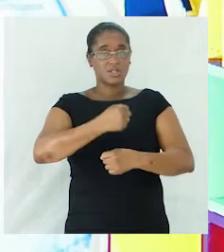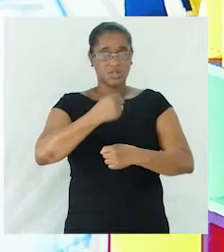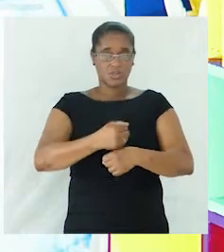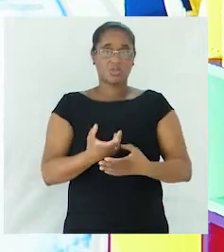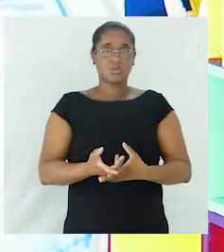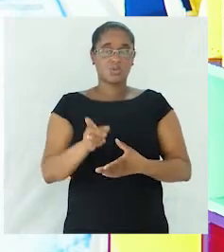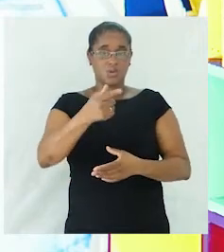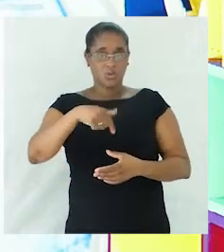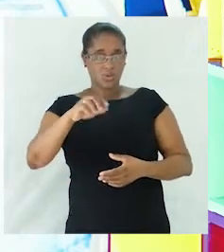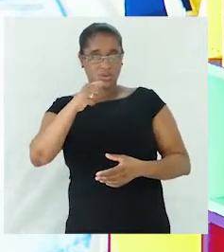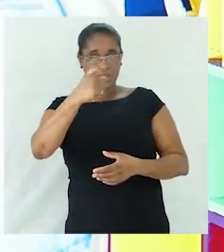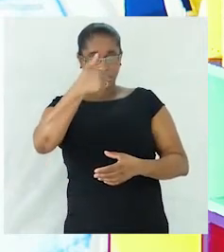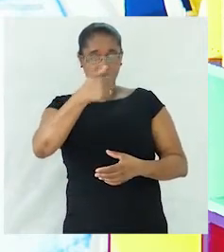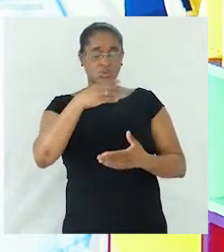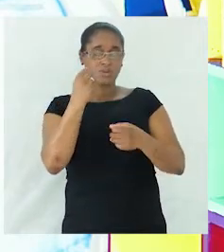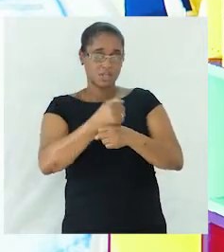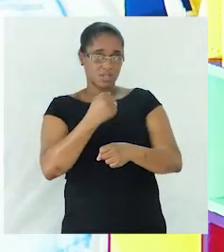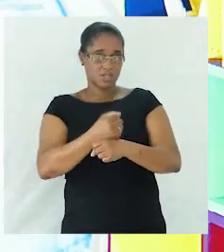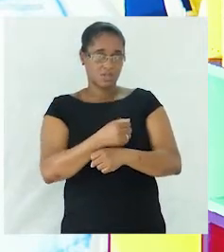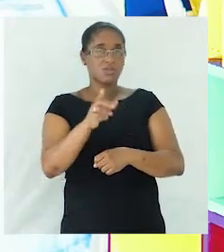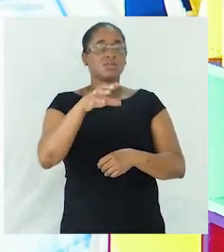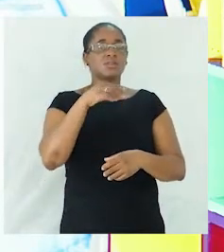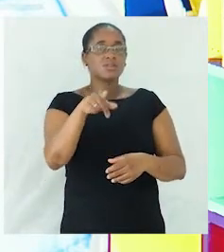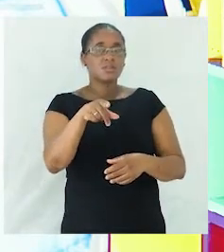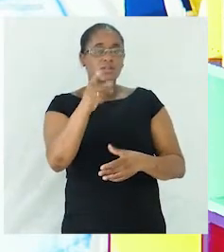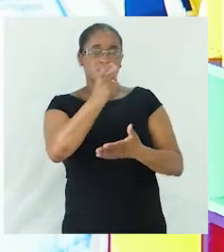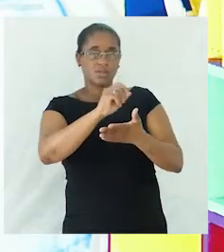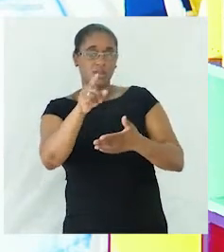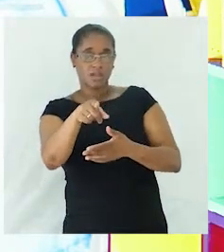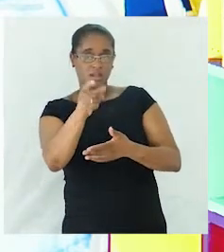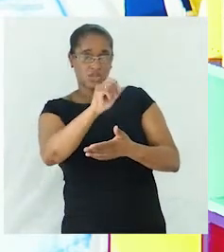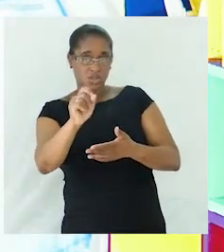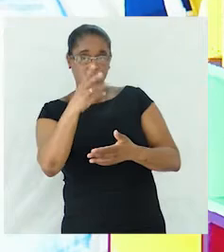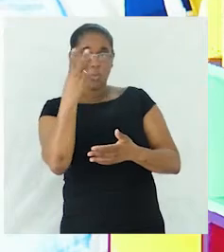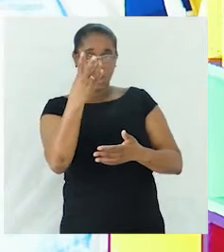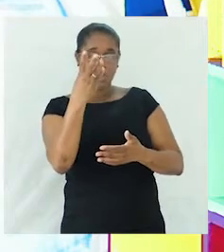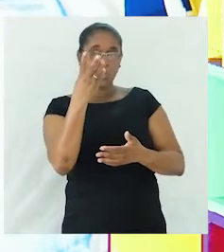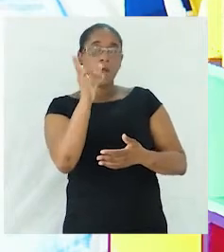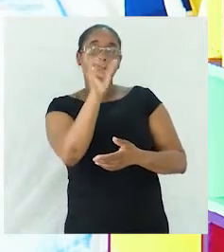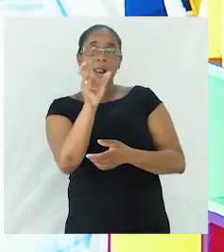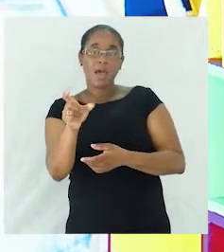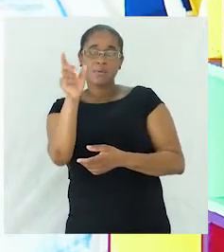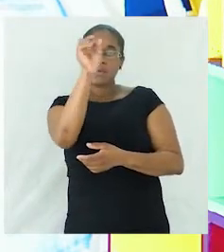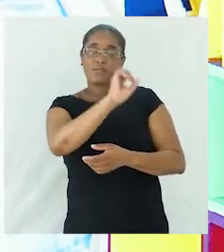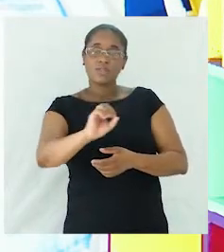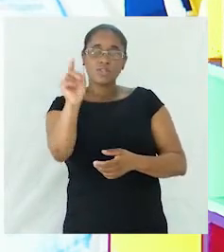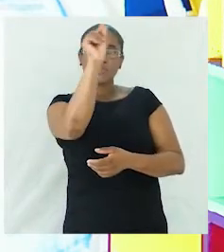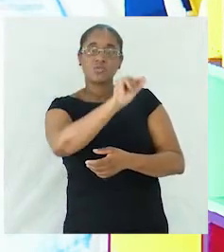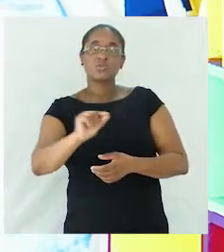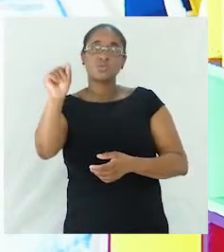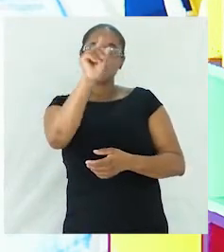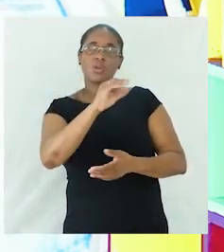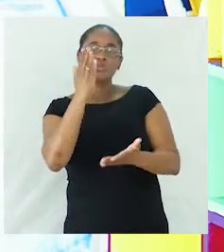o nosso quinto exercício que diz nós temos aqui quatro palavrinhas e vocês vão circular só duas que são